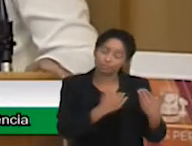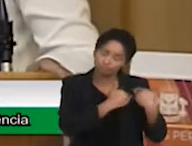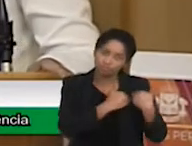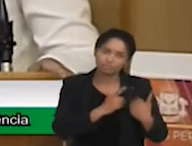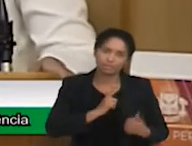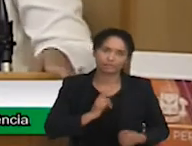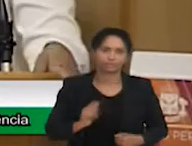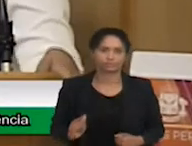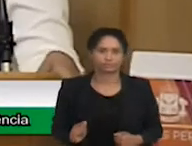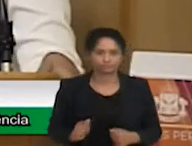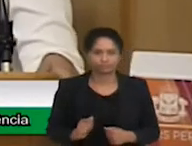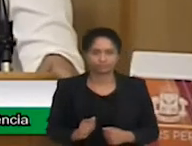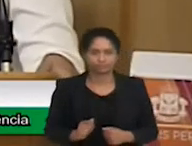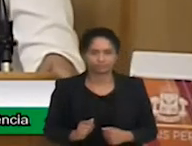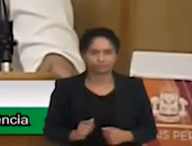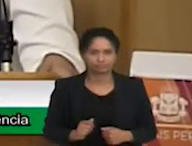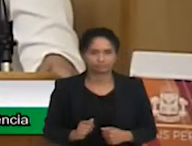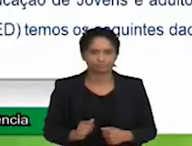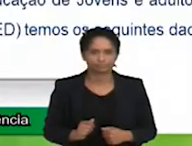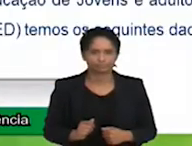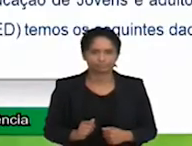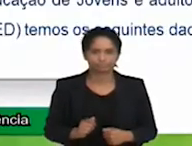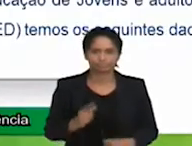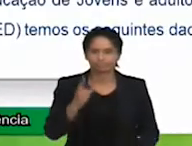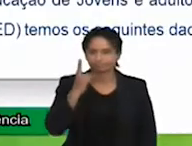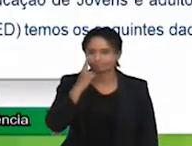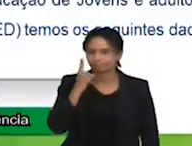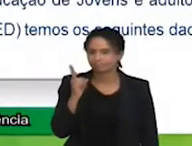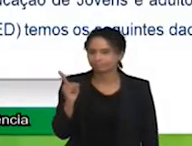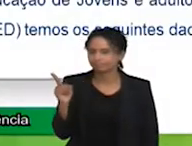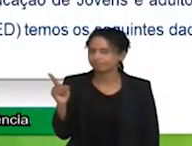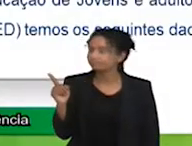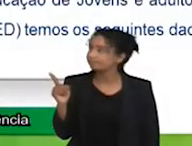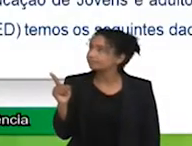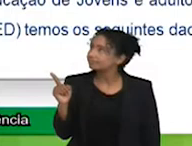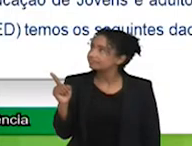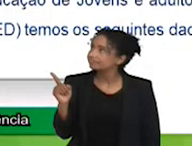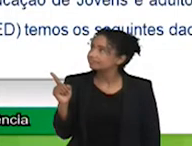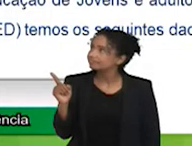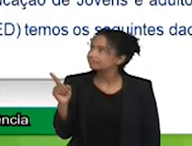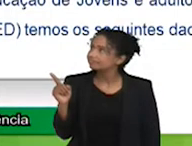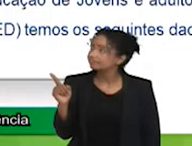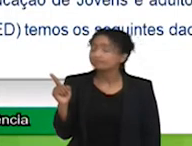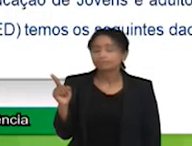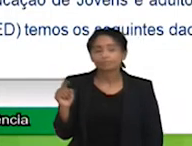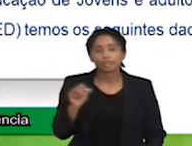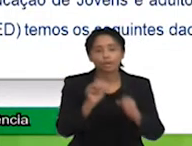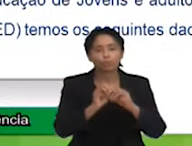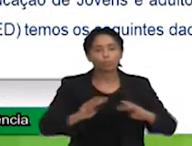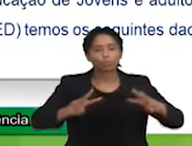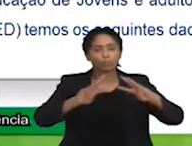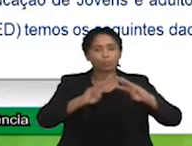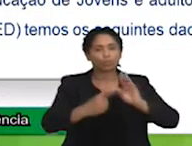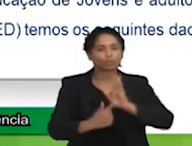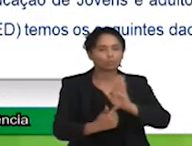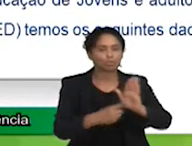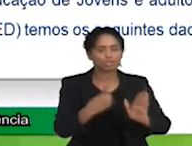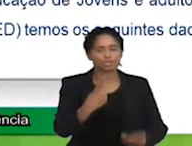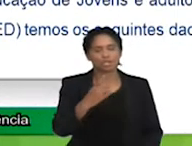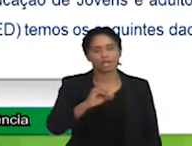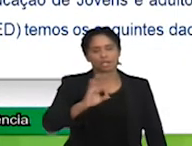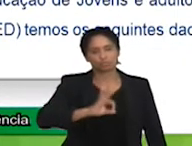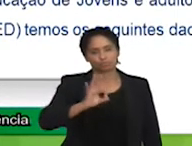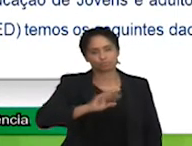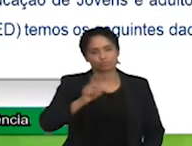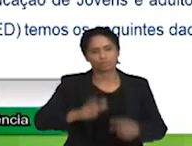Quando a gente fala em Osasco, em números, nós temos aí, de acordo com a Organização Mundial de Saúde, cerca de 10% da população de